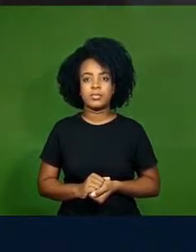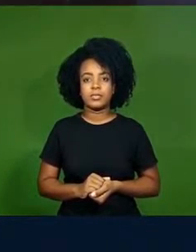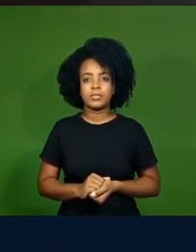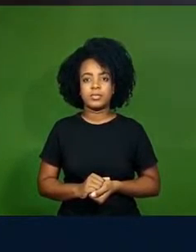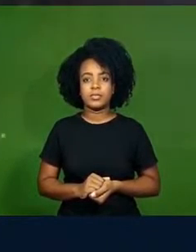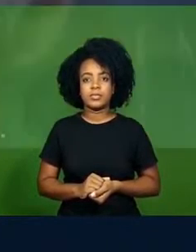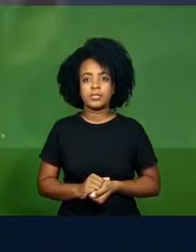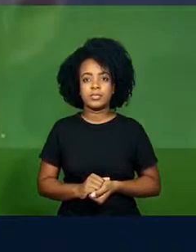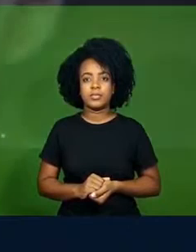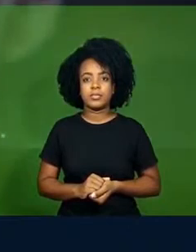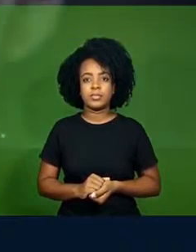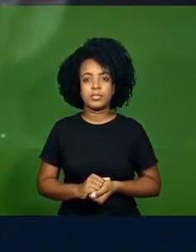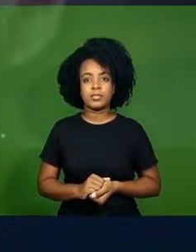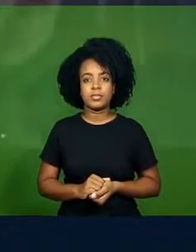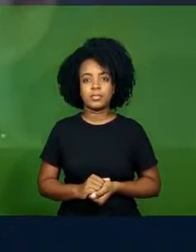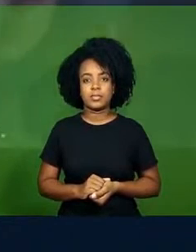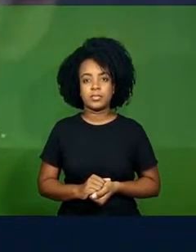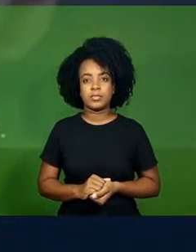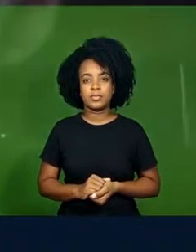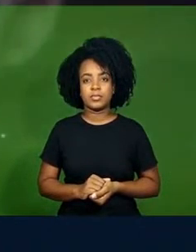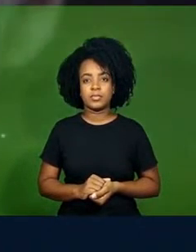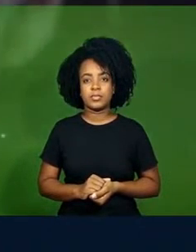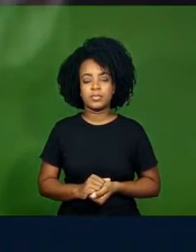Isso é o que é ser um escravo.